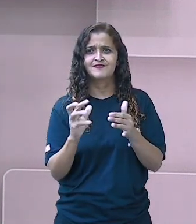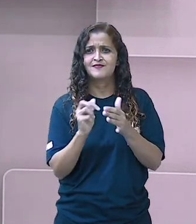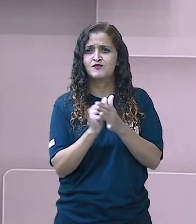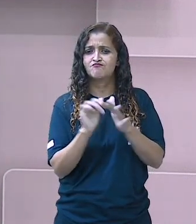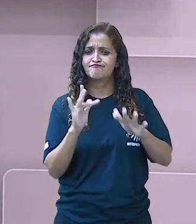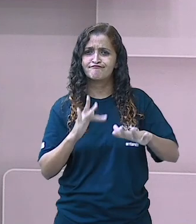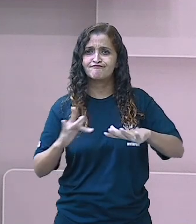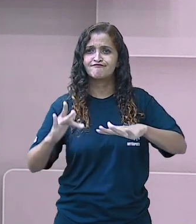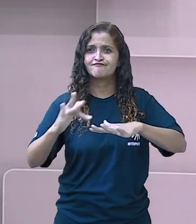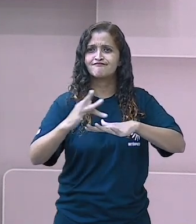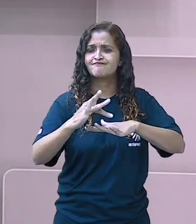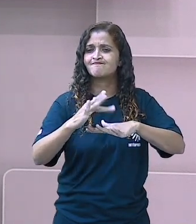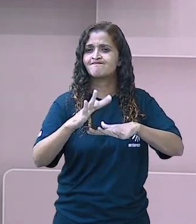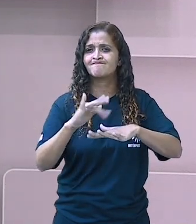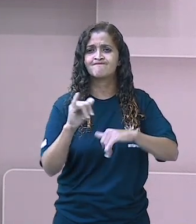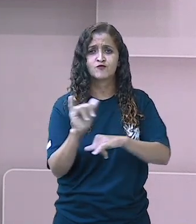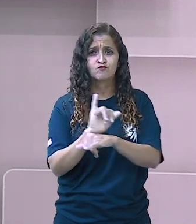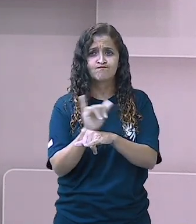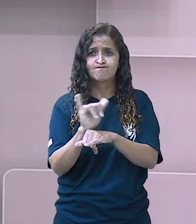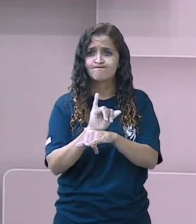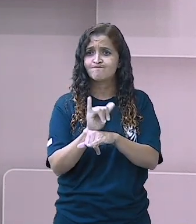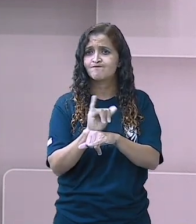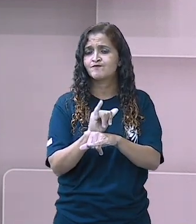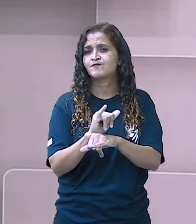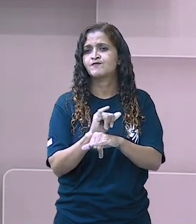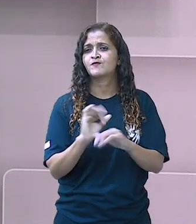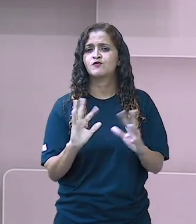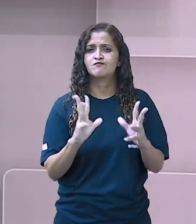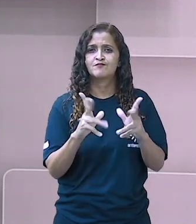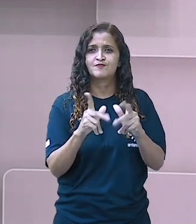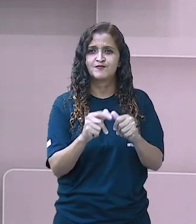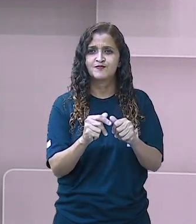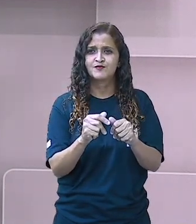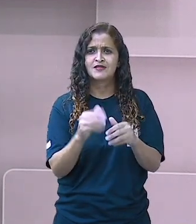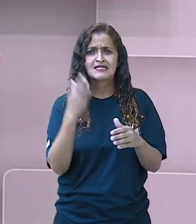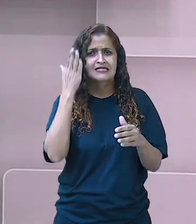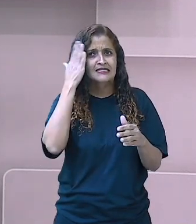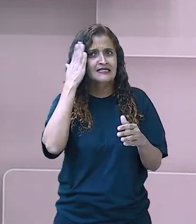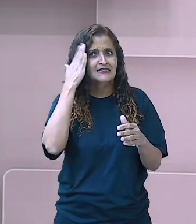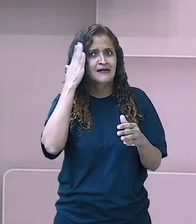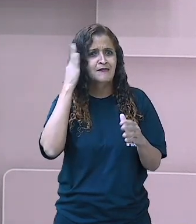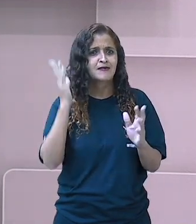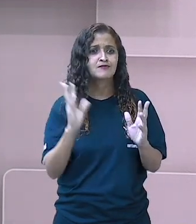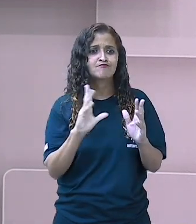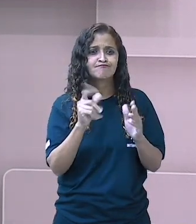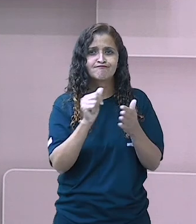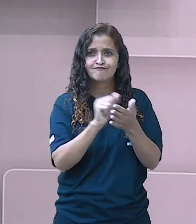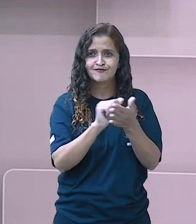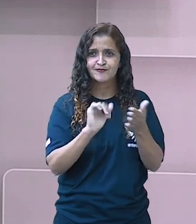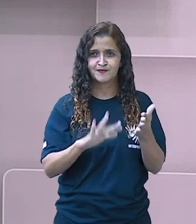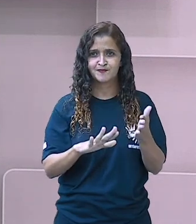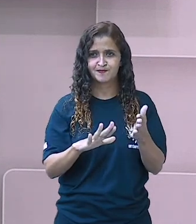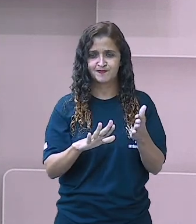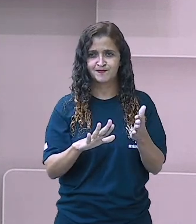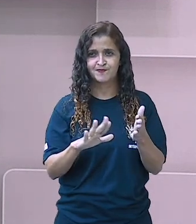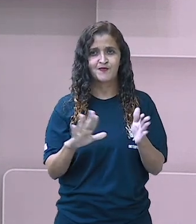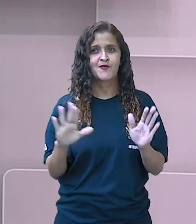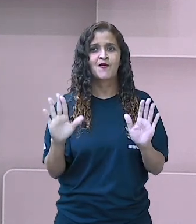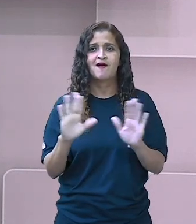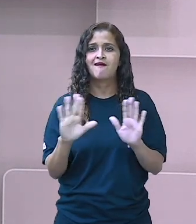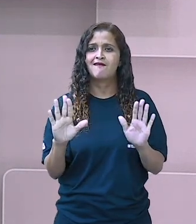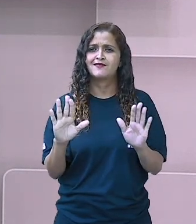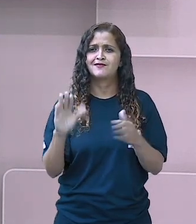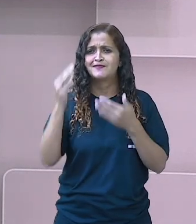sociais. YouTube, Instagram, Facebook. Ficar por dentro de todas as atividades da TV Educação. Olha, gente,